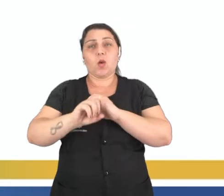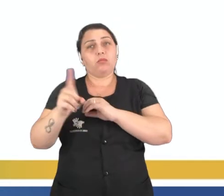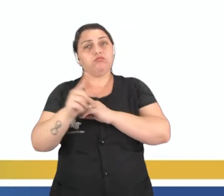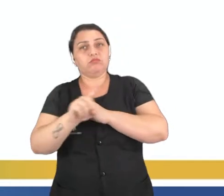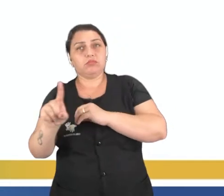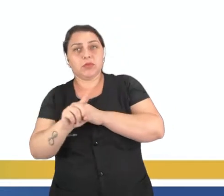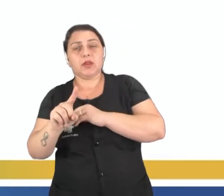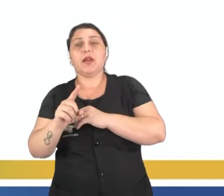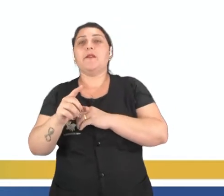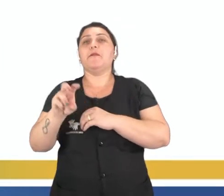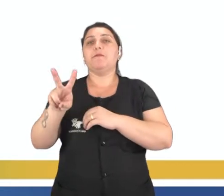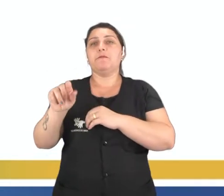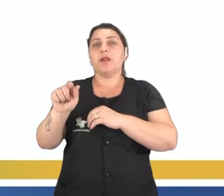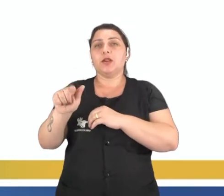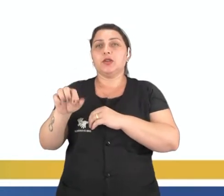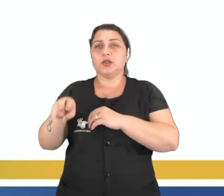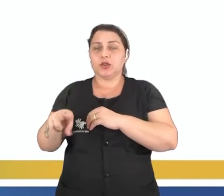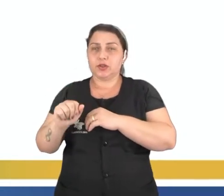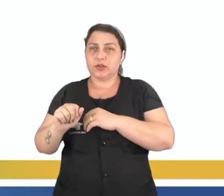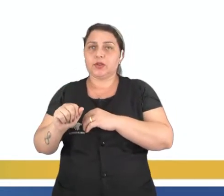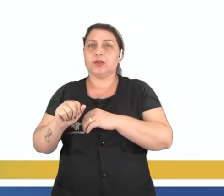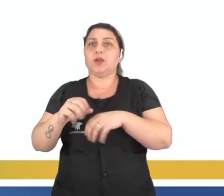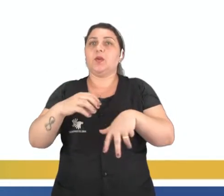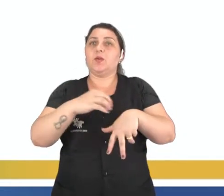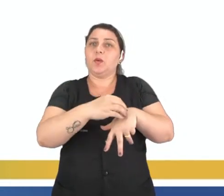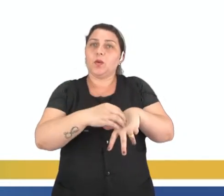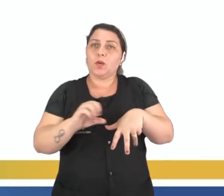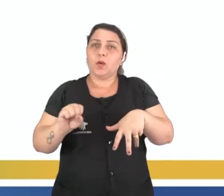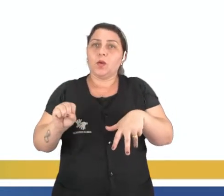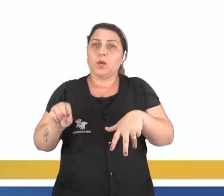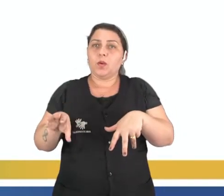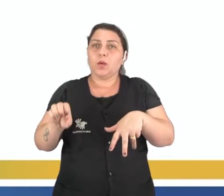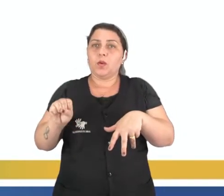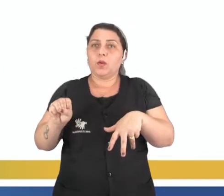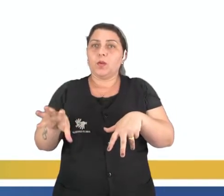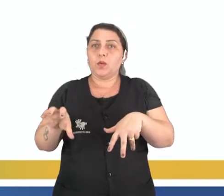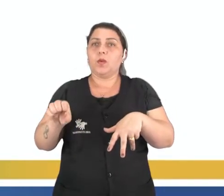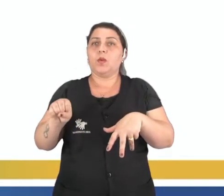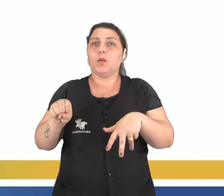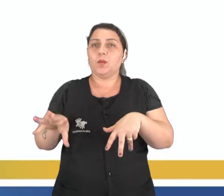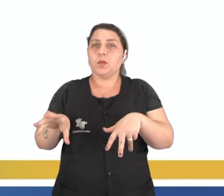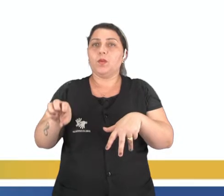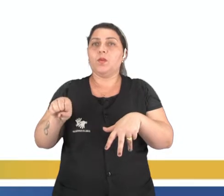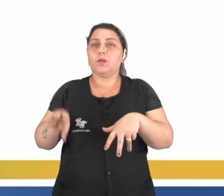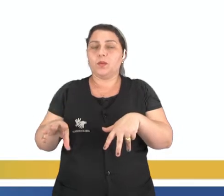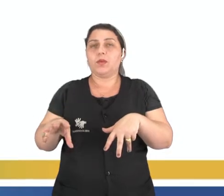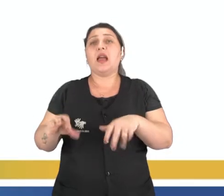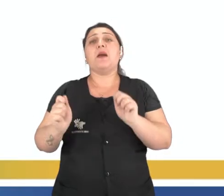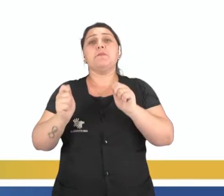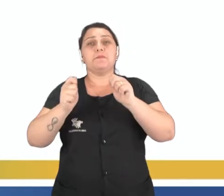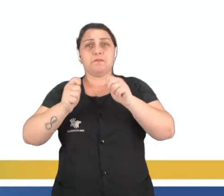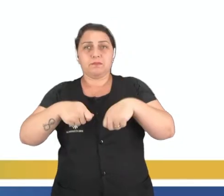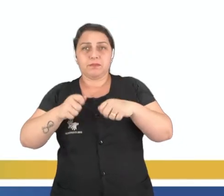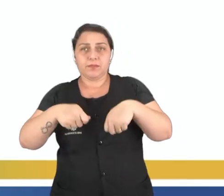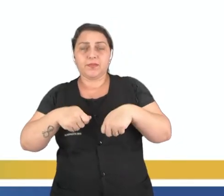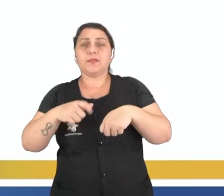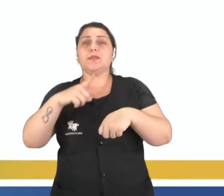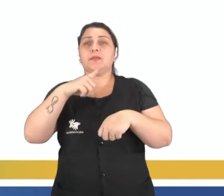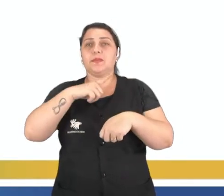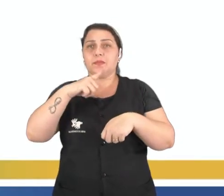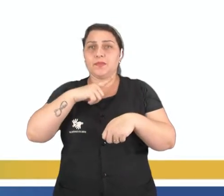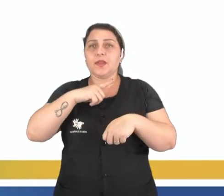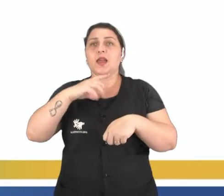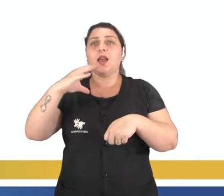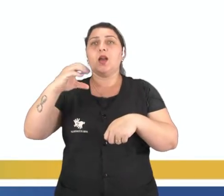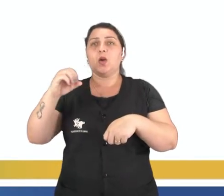vamos falar primeiro da vagina. A vagina é um órgão muscular e elástico, a vagina ela vai permitir que ocorra